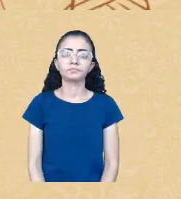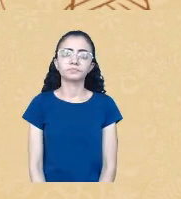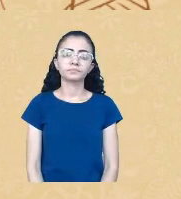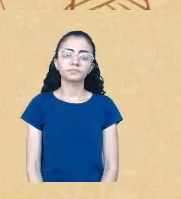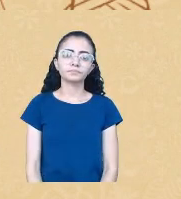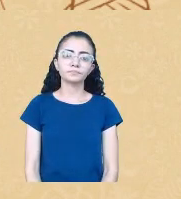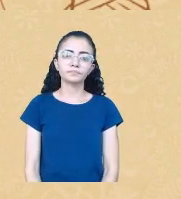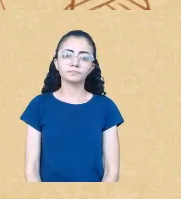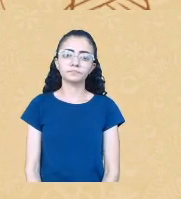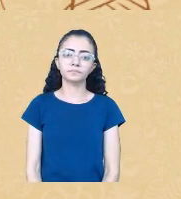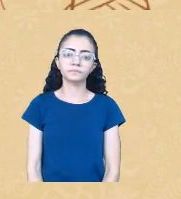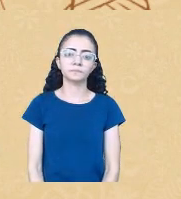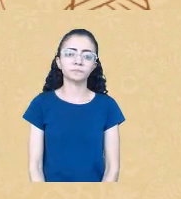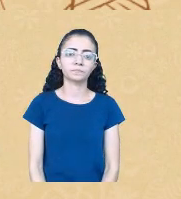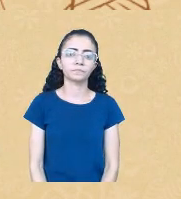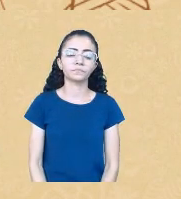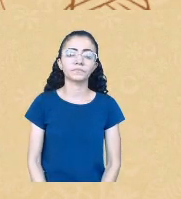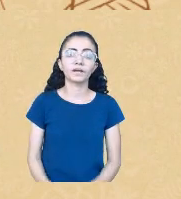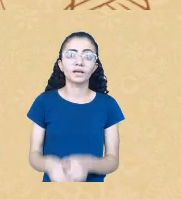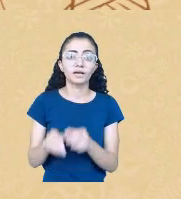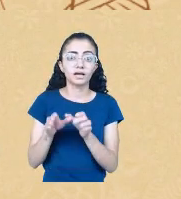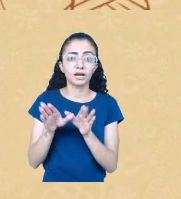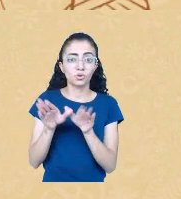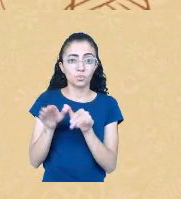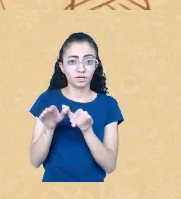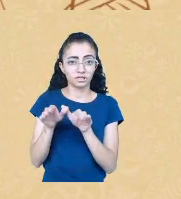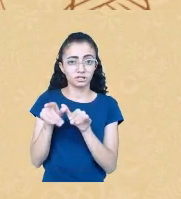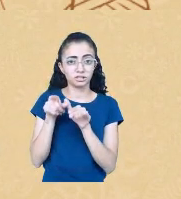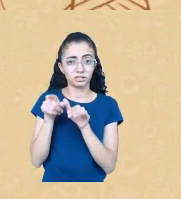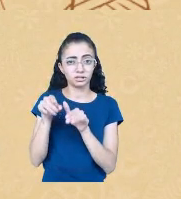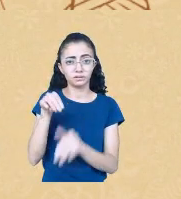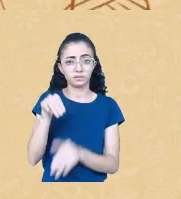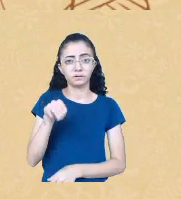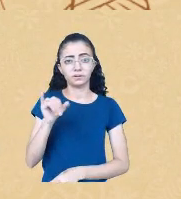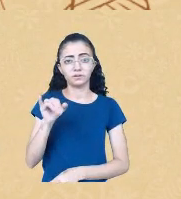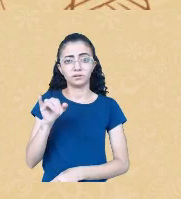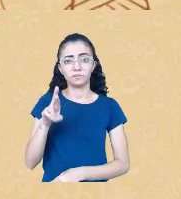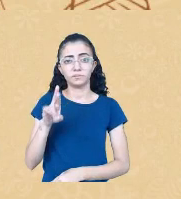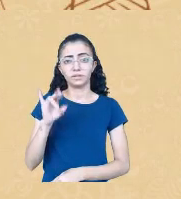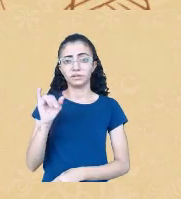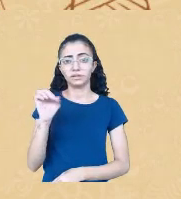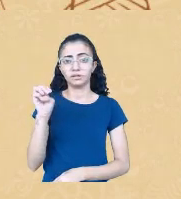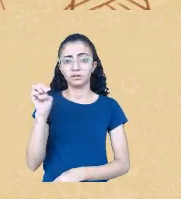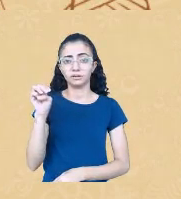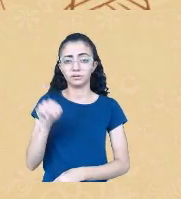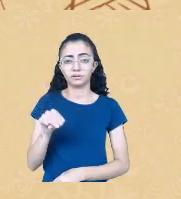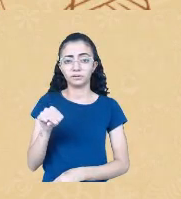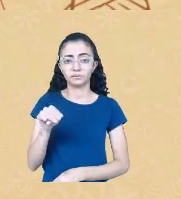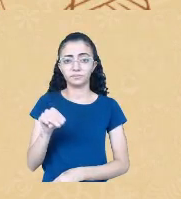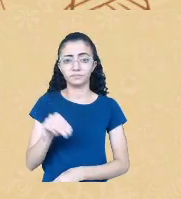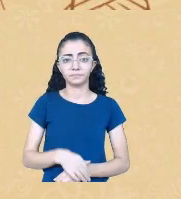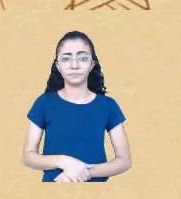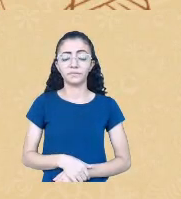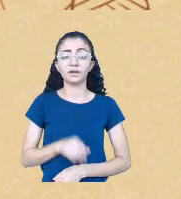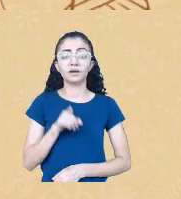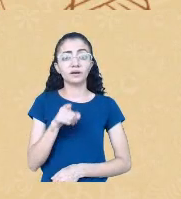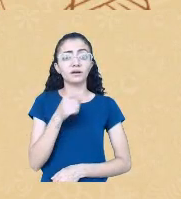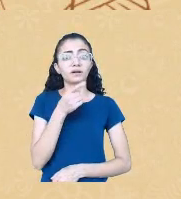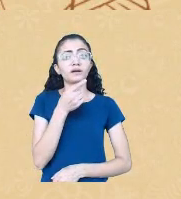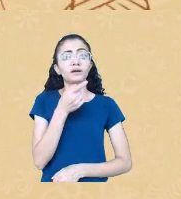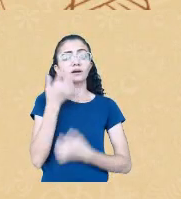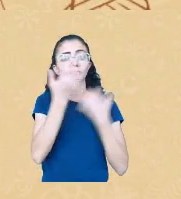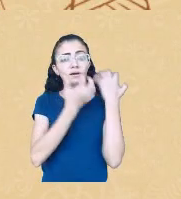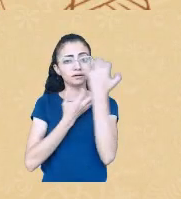Cangaramirim, Cangaramirim, Yamandu, Ouare, Damae,